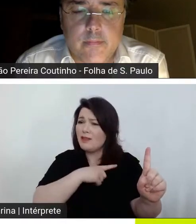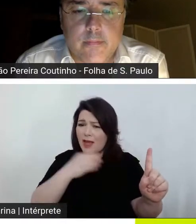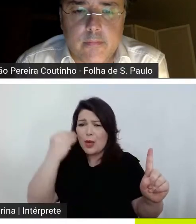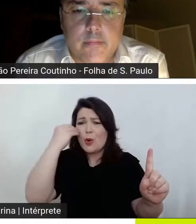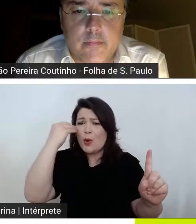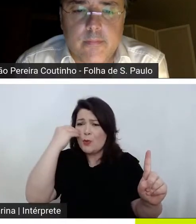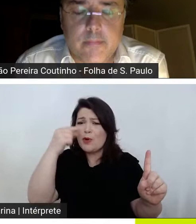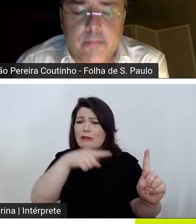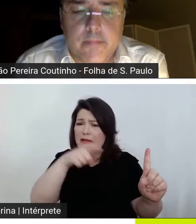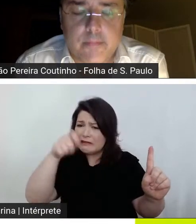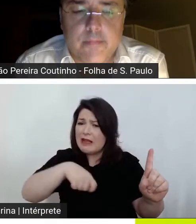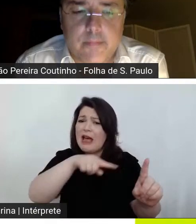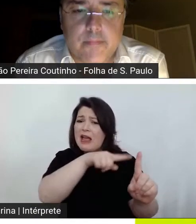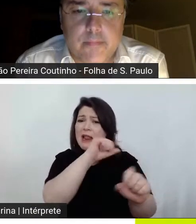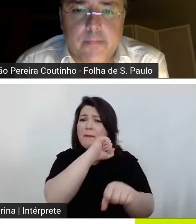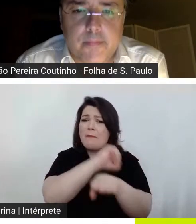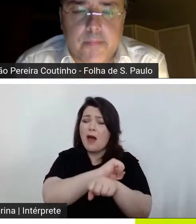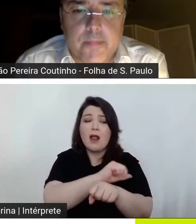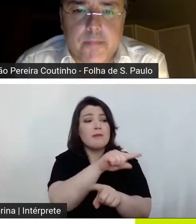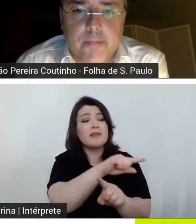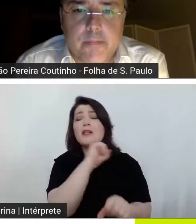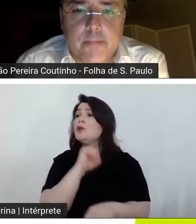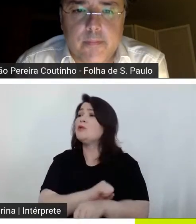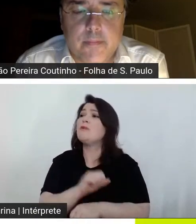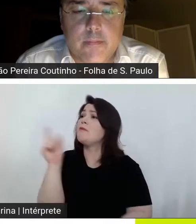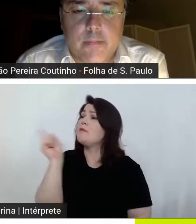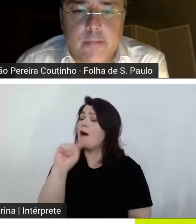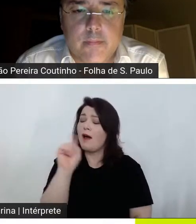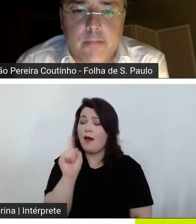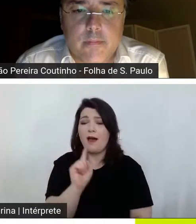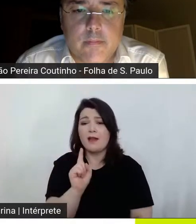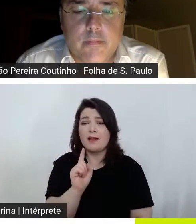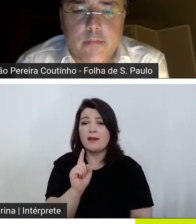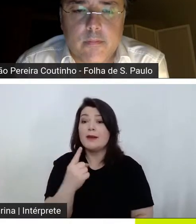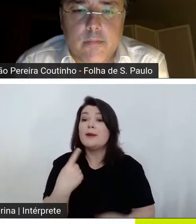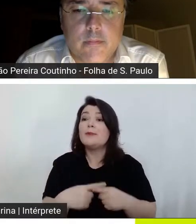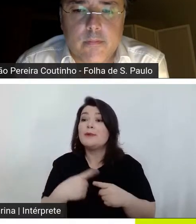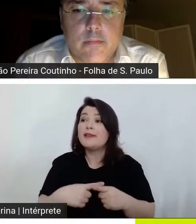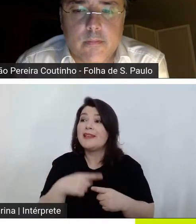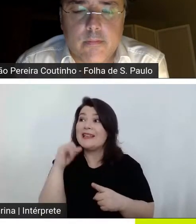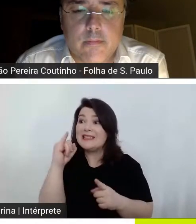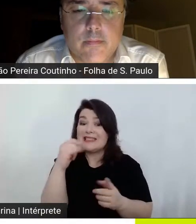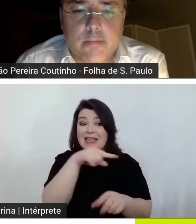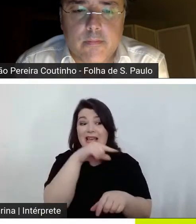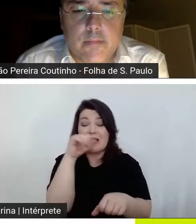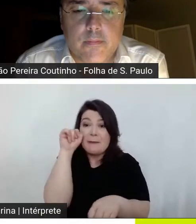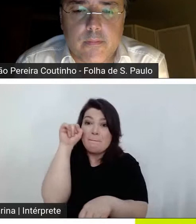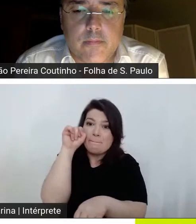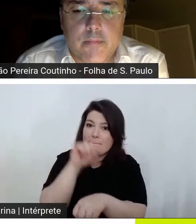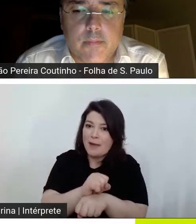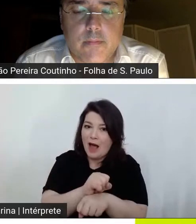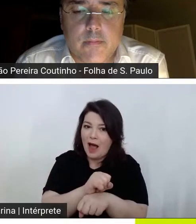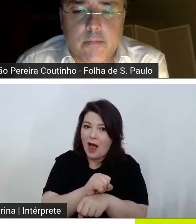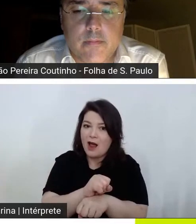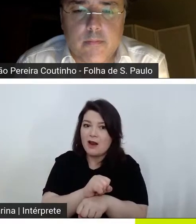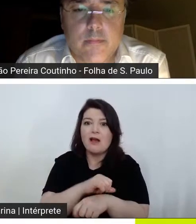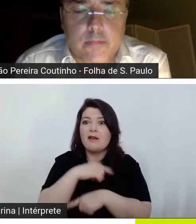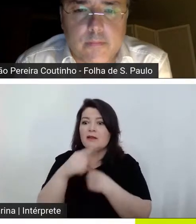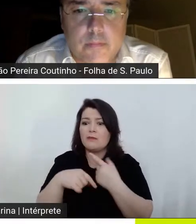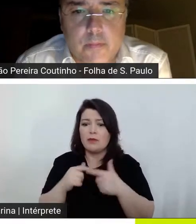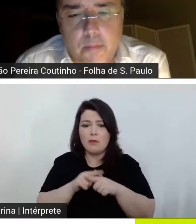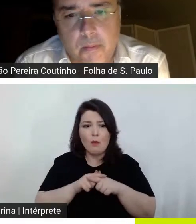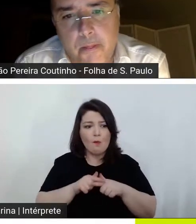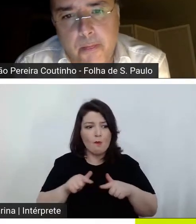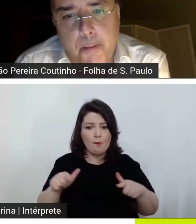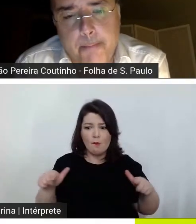de parar mas por que que não para porque se para que nem você falou no começo né Luciana Luciana cai um vazio